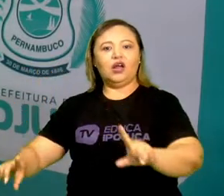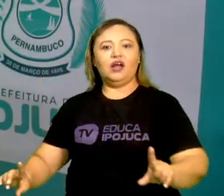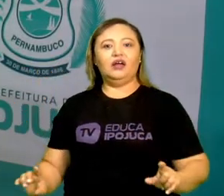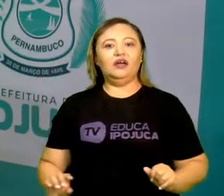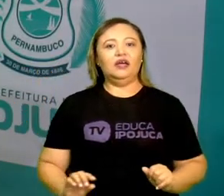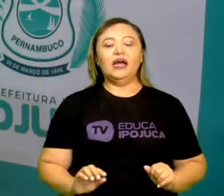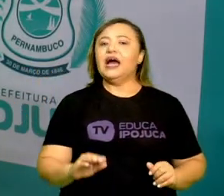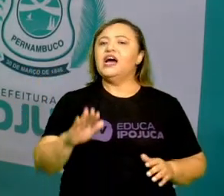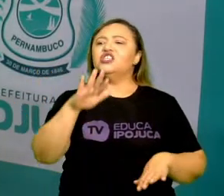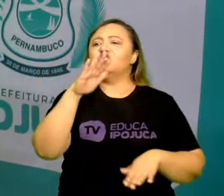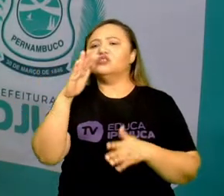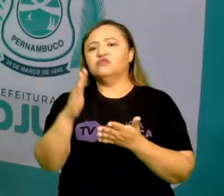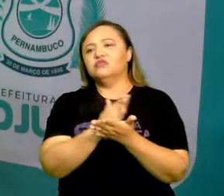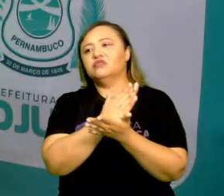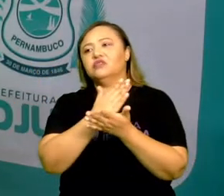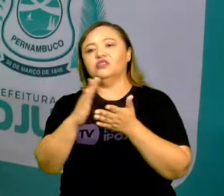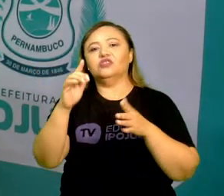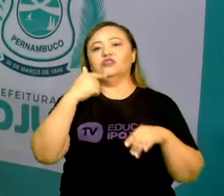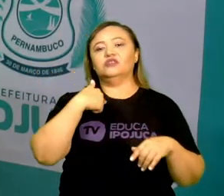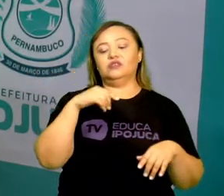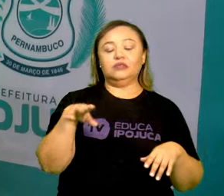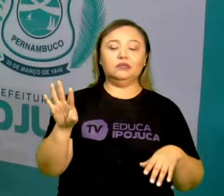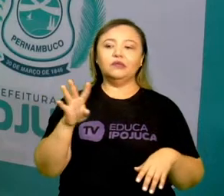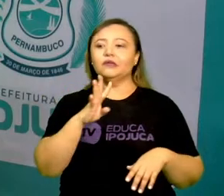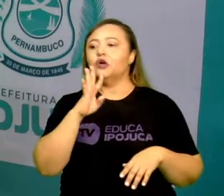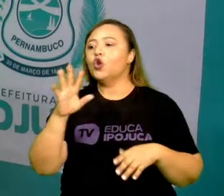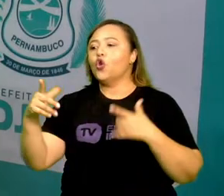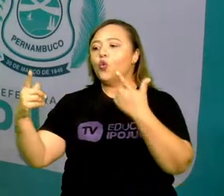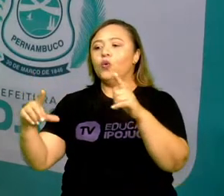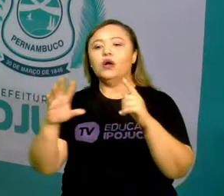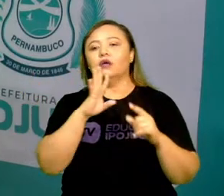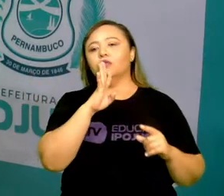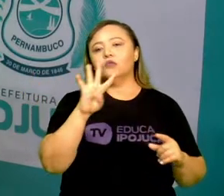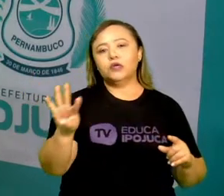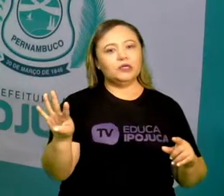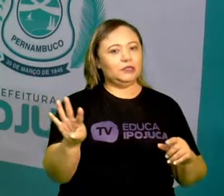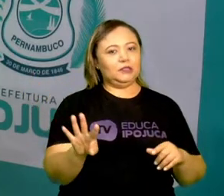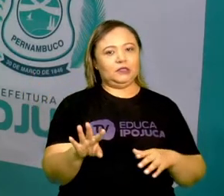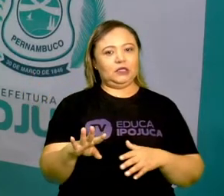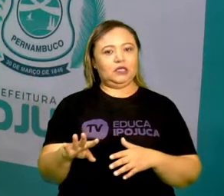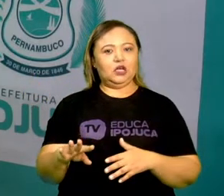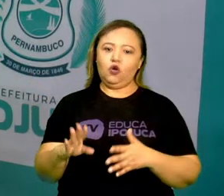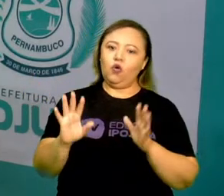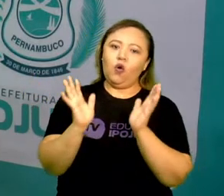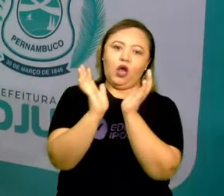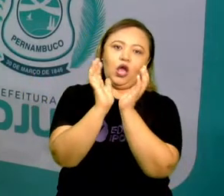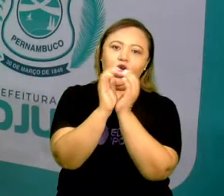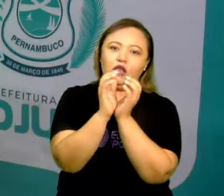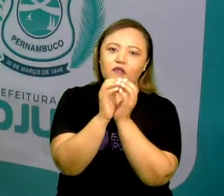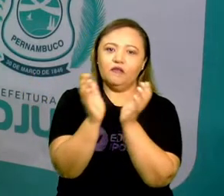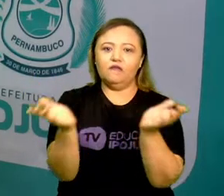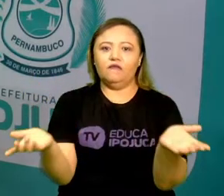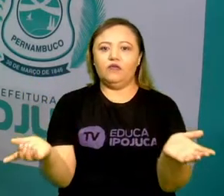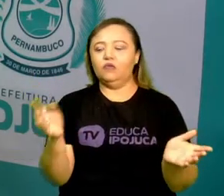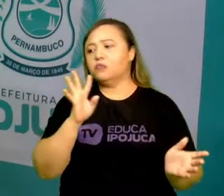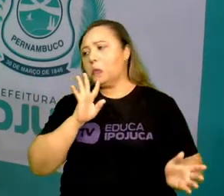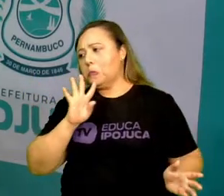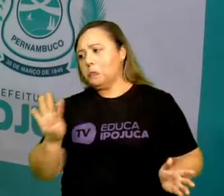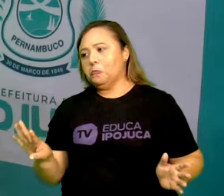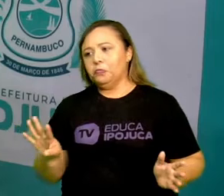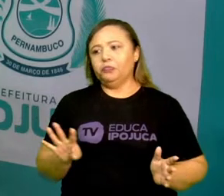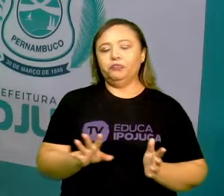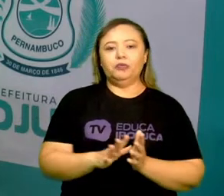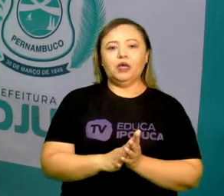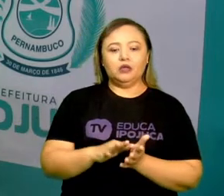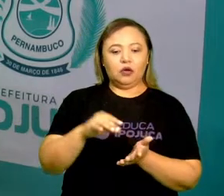para lugares que a gente não conhece. Às vezes eu quero ir em Recife, num endereço de um médico que eu não sei onde é. Então eu